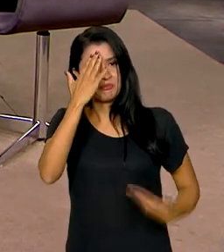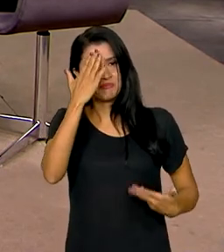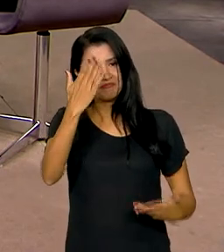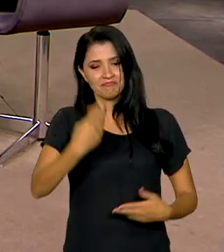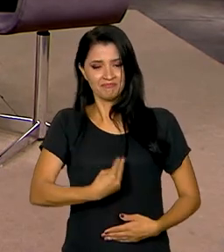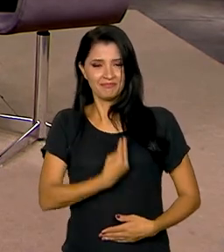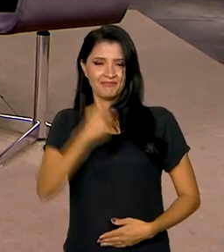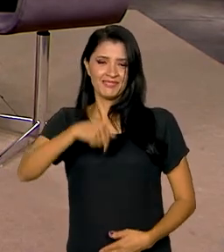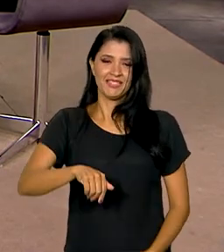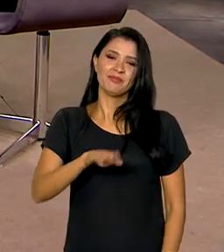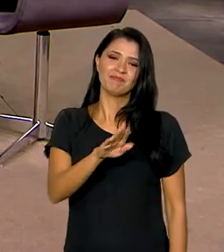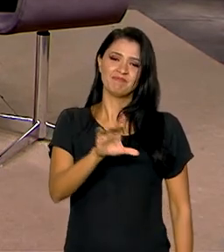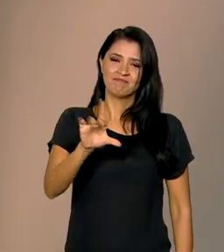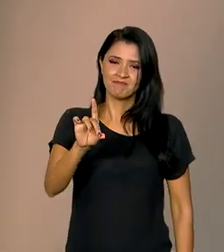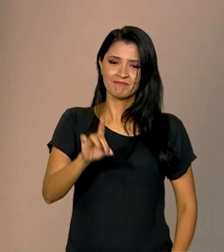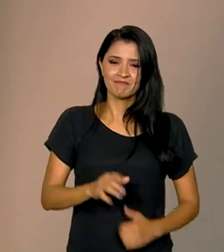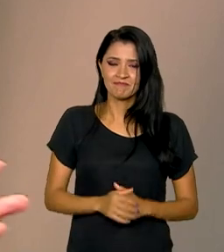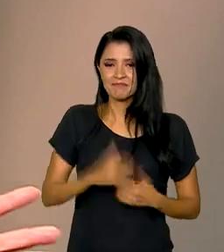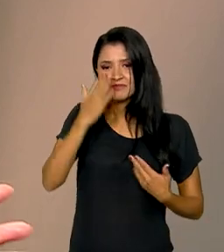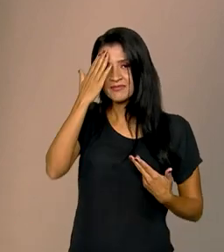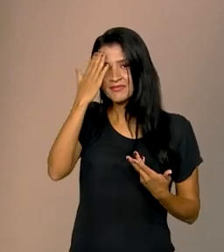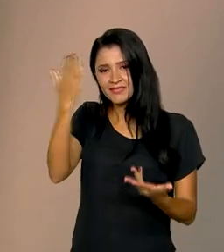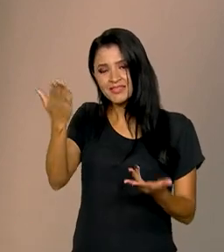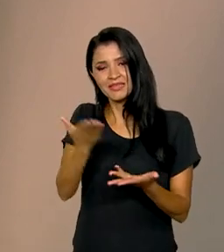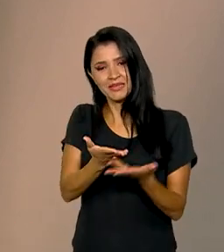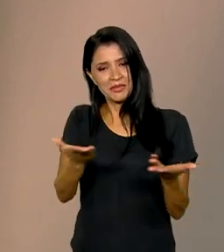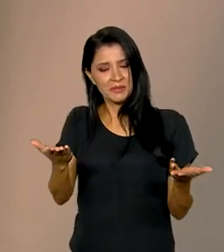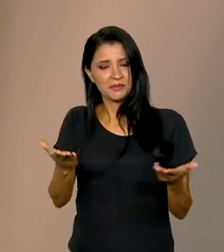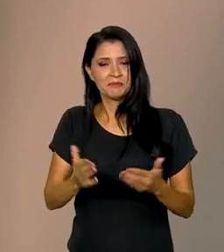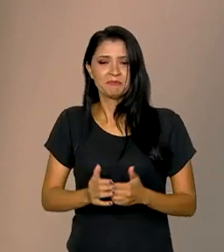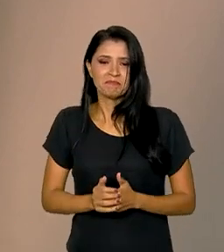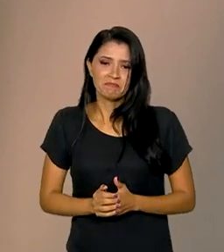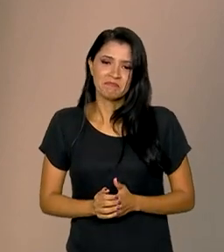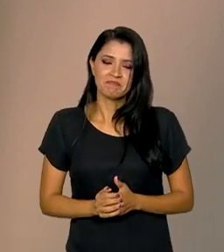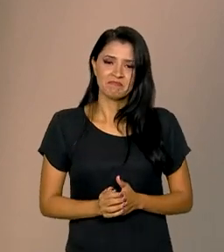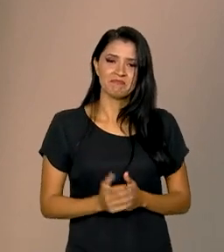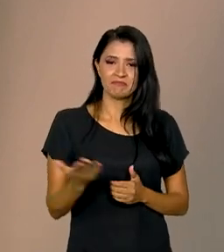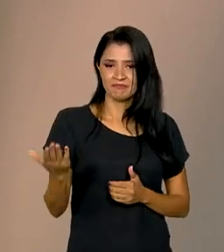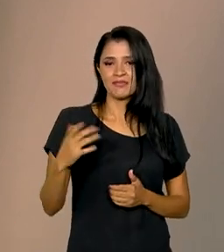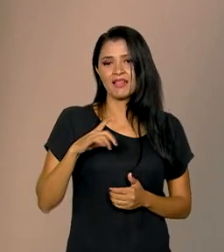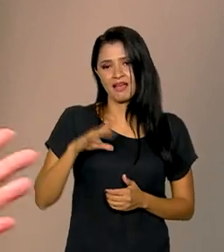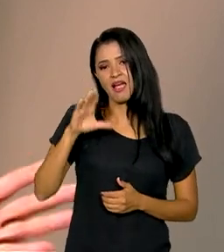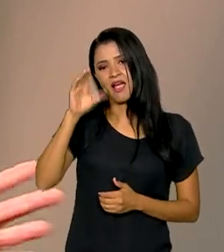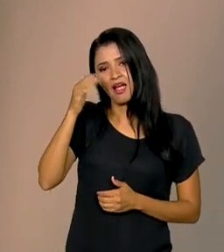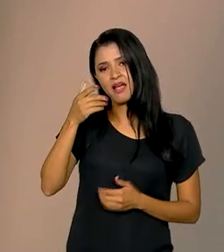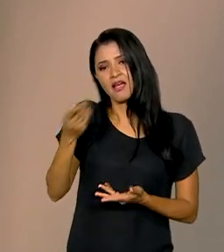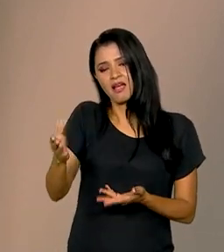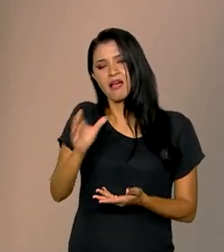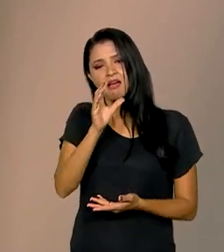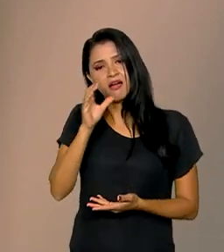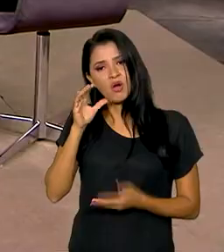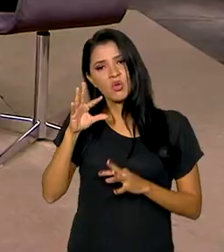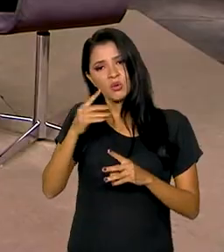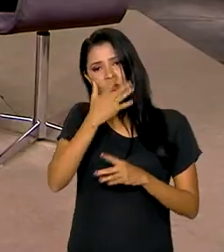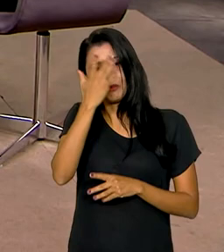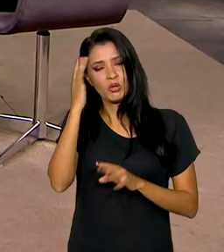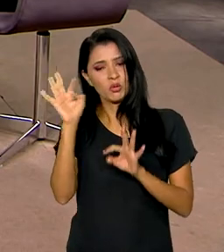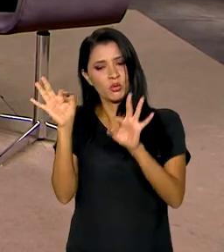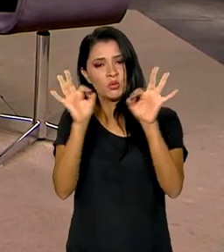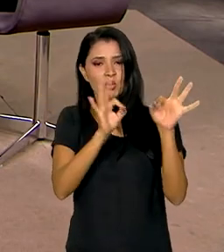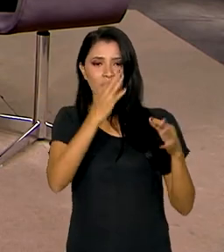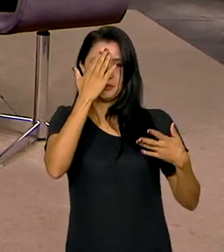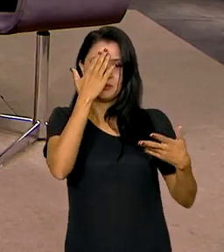presença aqui no Brasil em Dia. Obrigada e obrigada a Carol e a todos aqueles que nos acompanham.